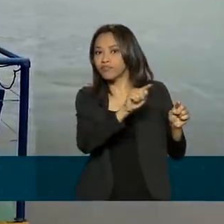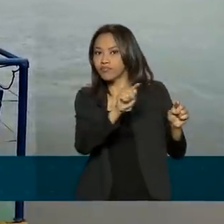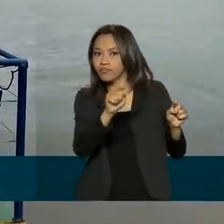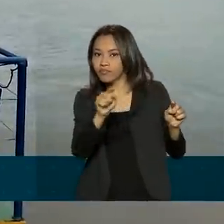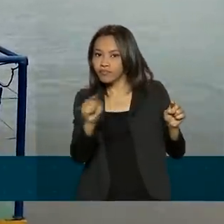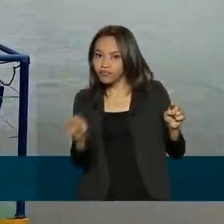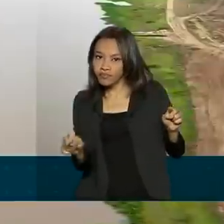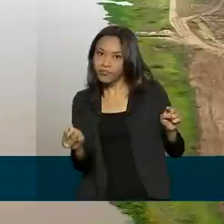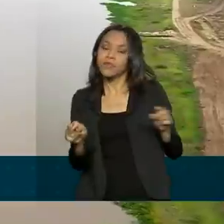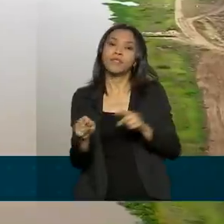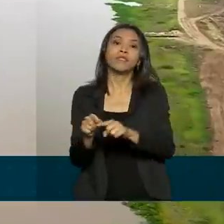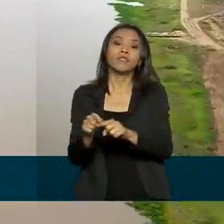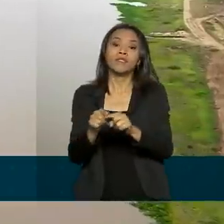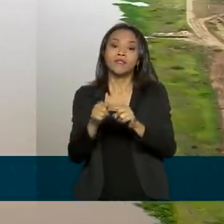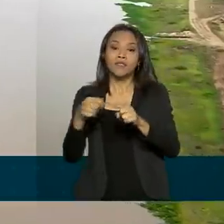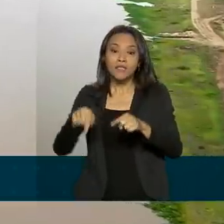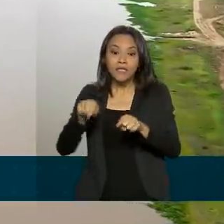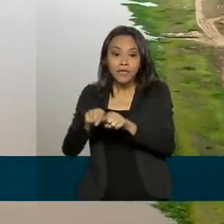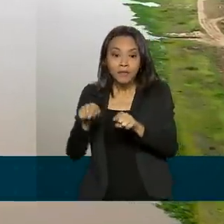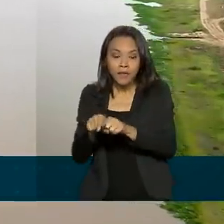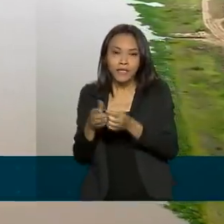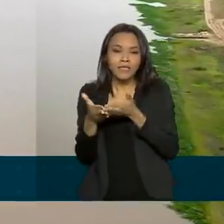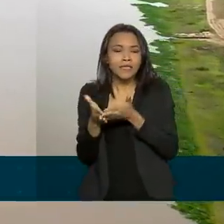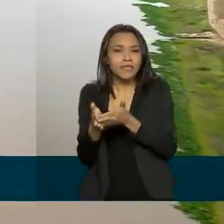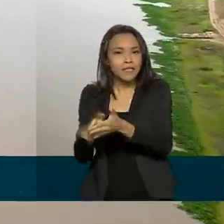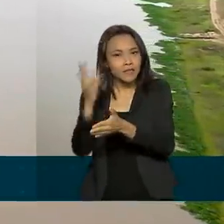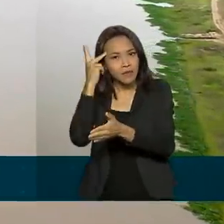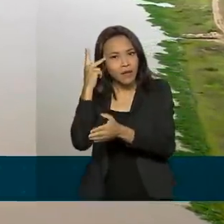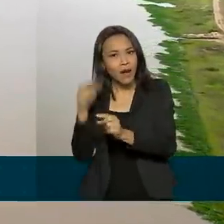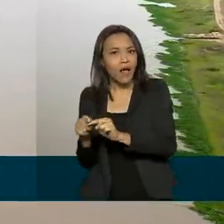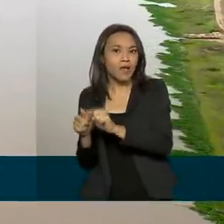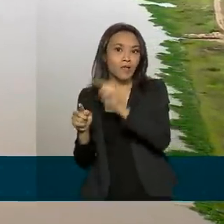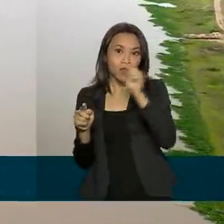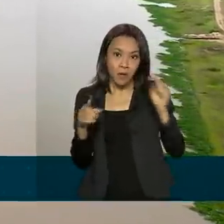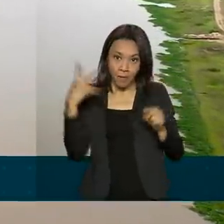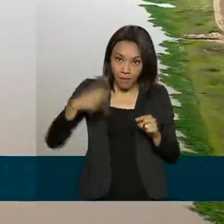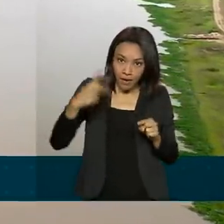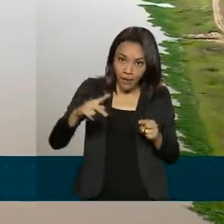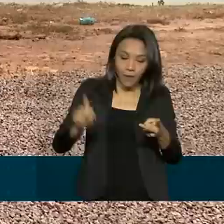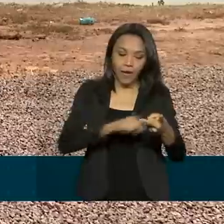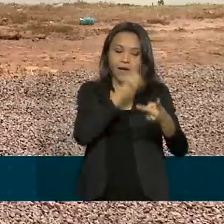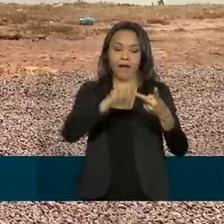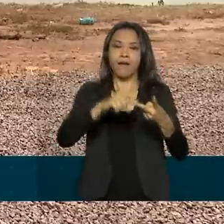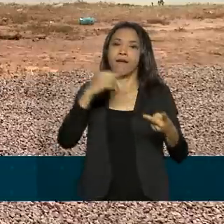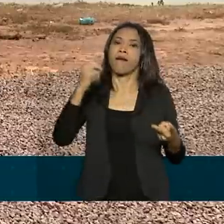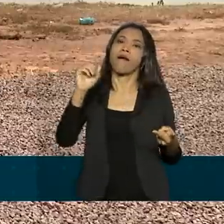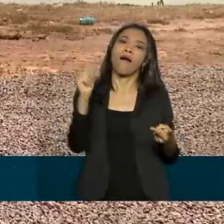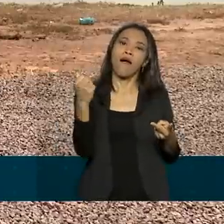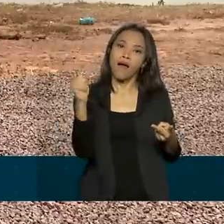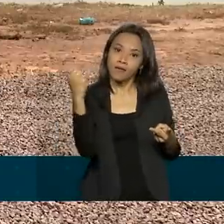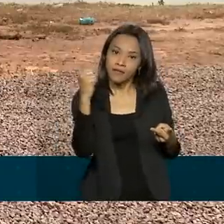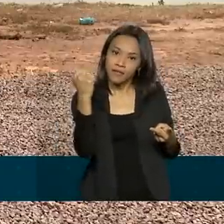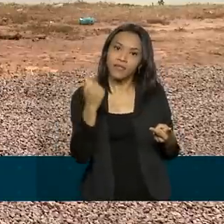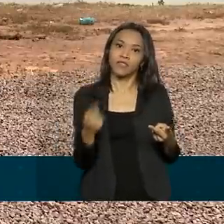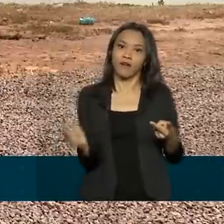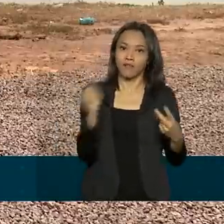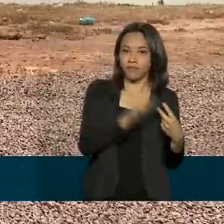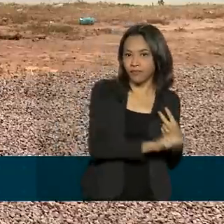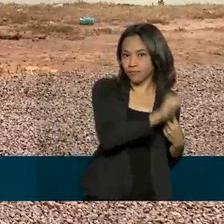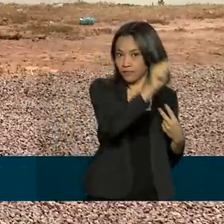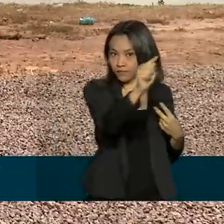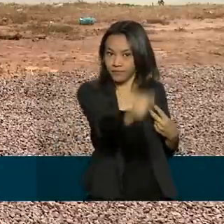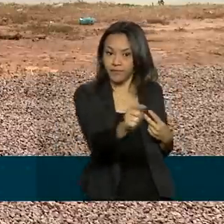Porto de Santos até Portos no Chile, passando pelo Paraguai e a Argentina. As obras estão previstas para